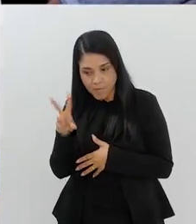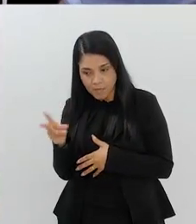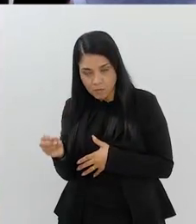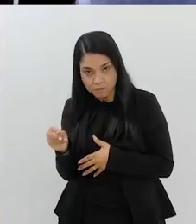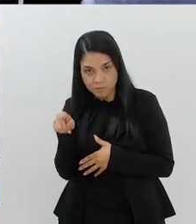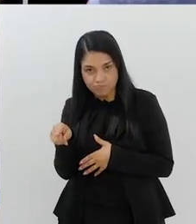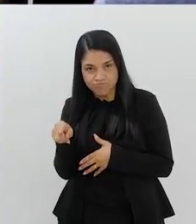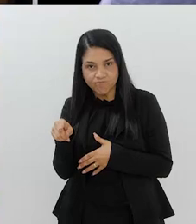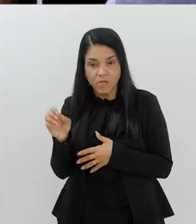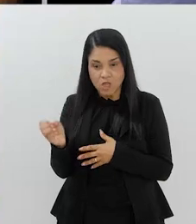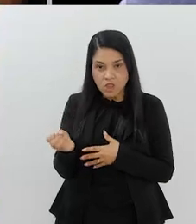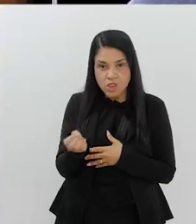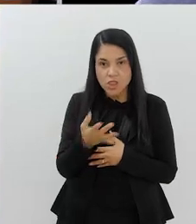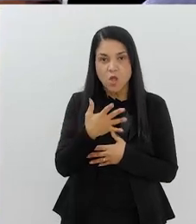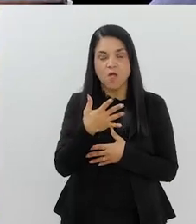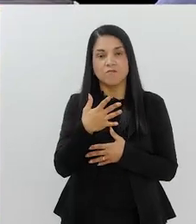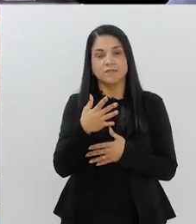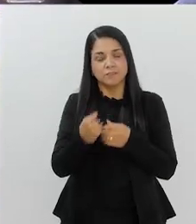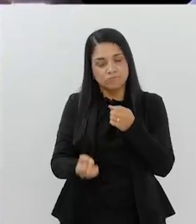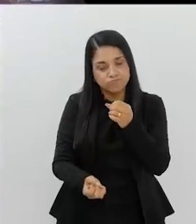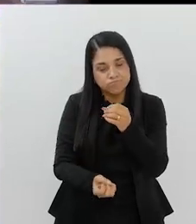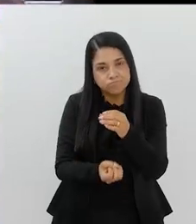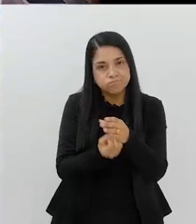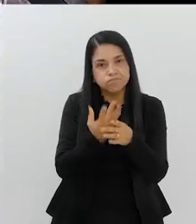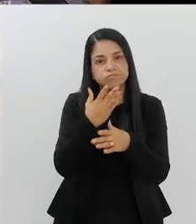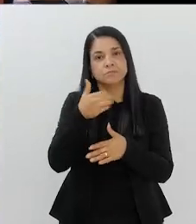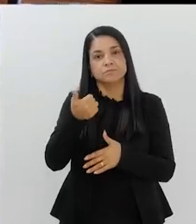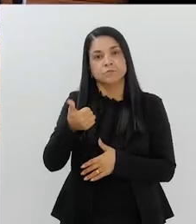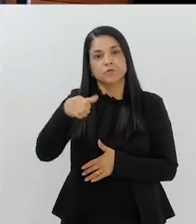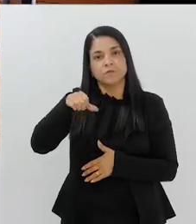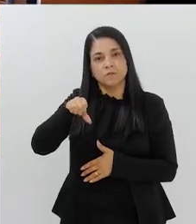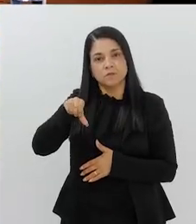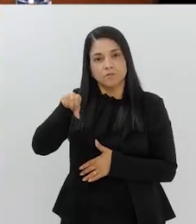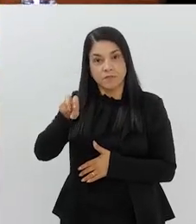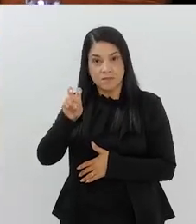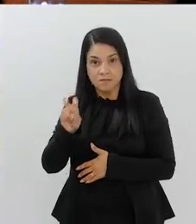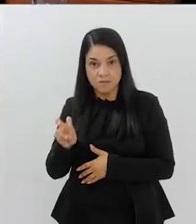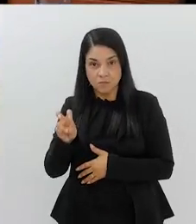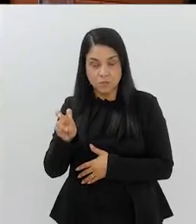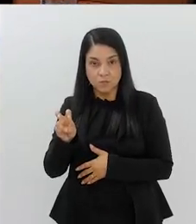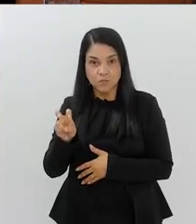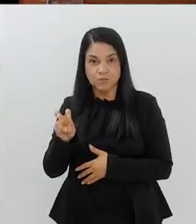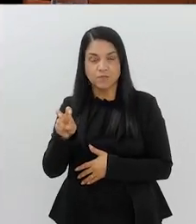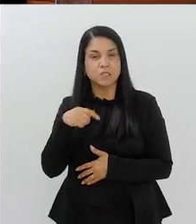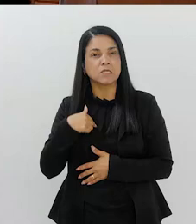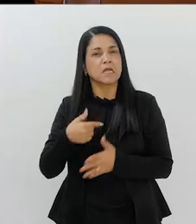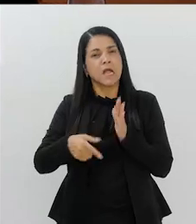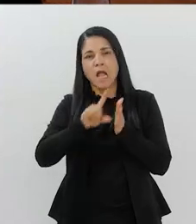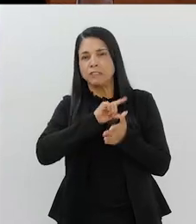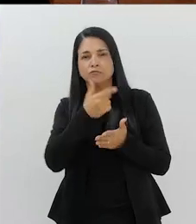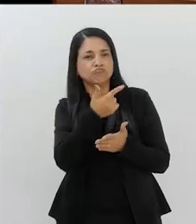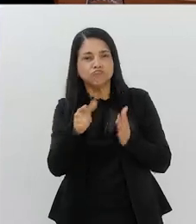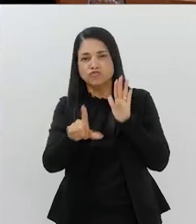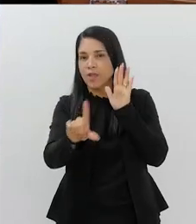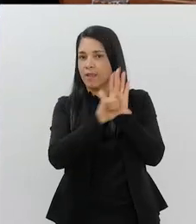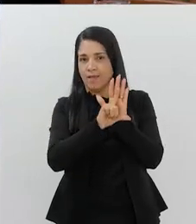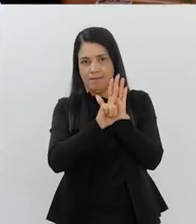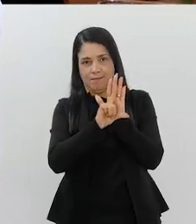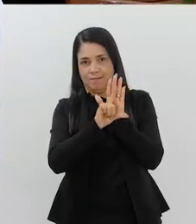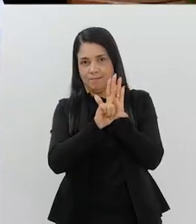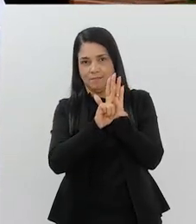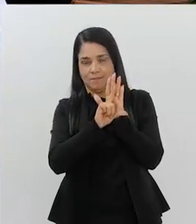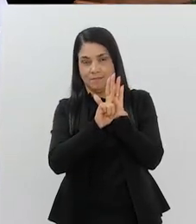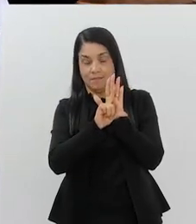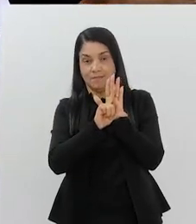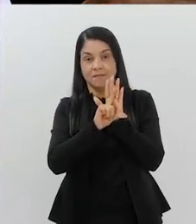inova desde sua fundação. Em 1995. Em 1995. Por quê? Nós não tínhamos lei ainda. A